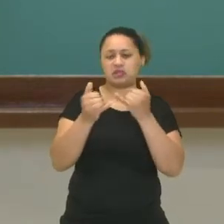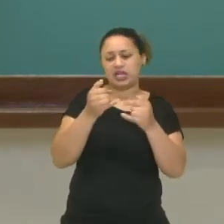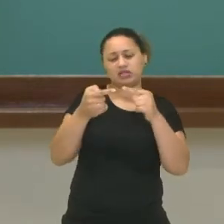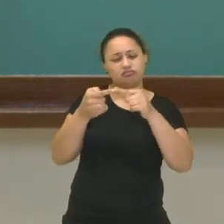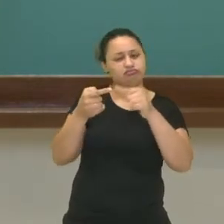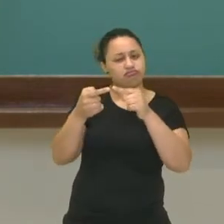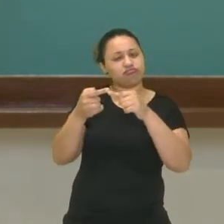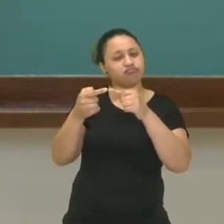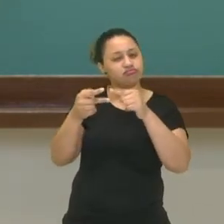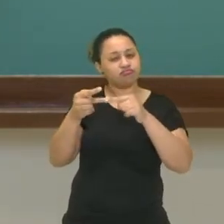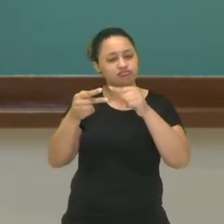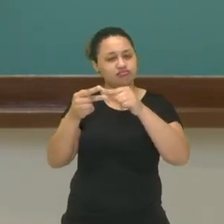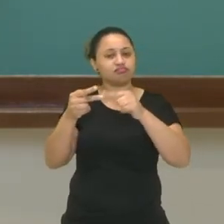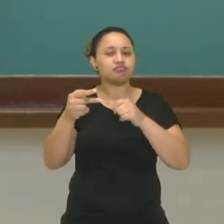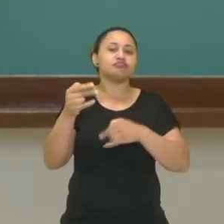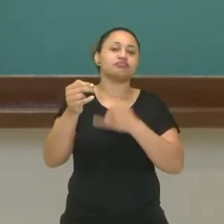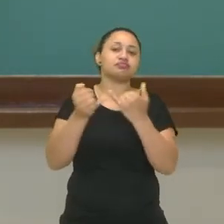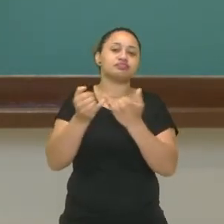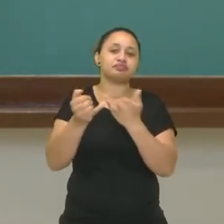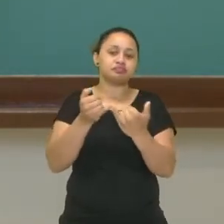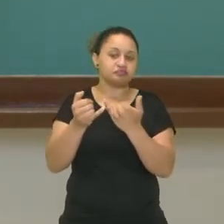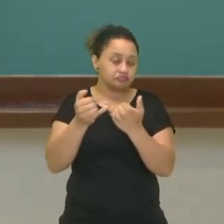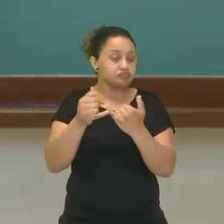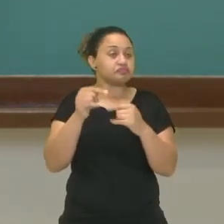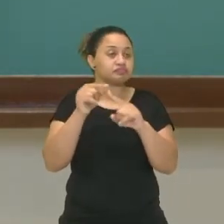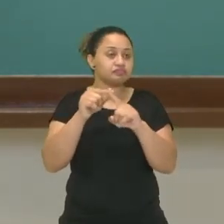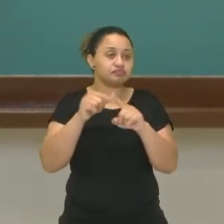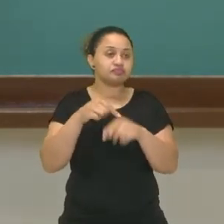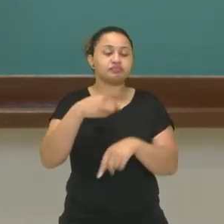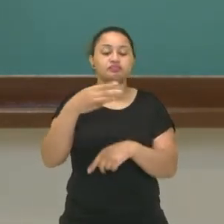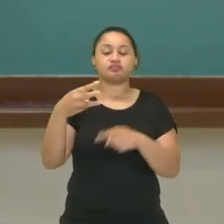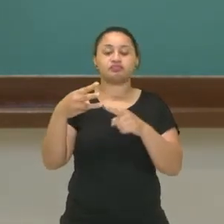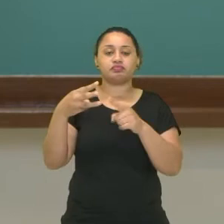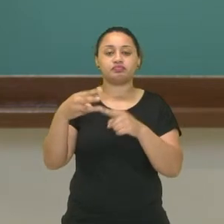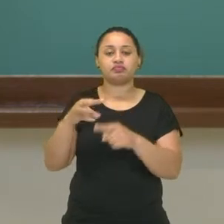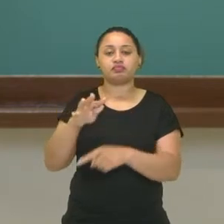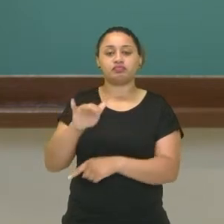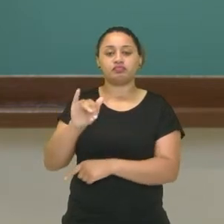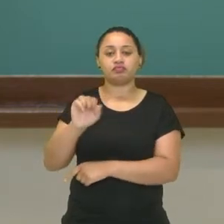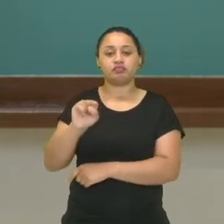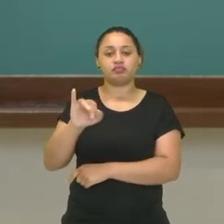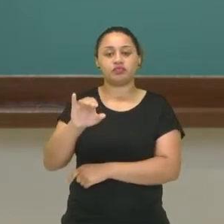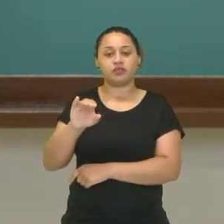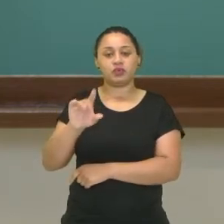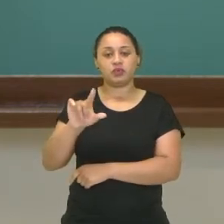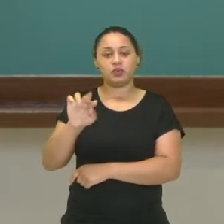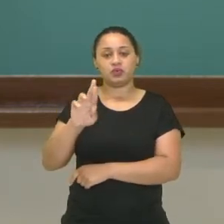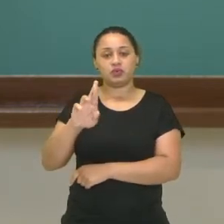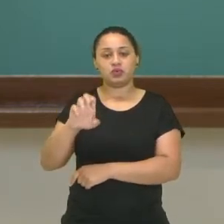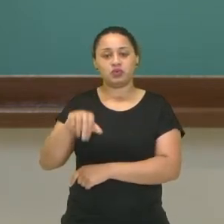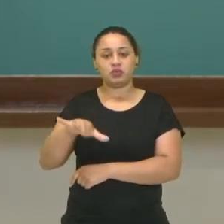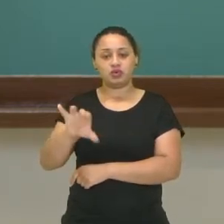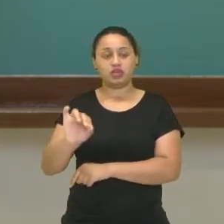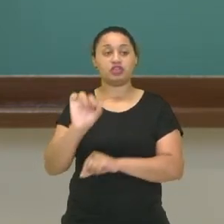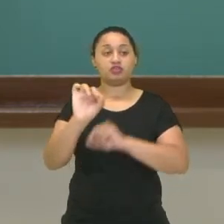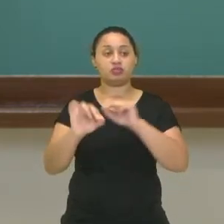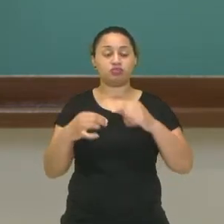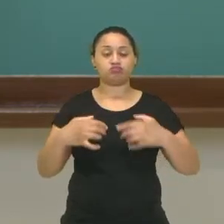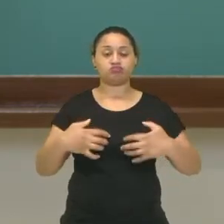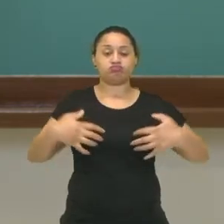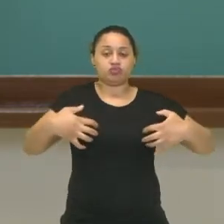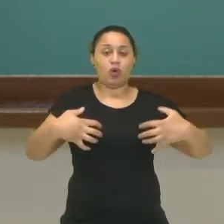parecida com a ginástica laboral, o fisiculturismo, que é para fins de crescimento